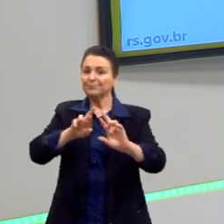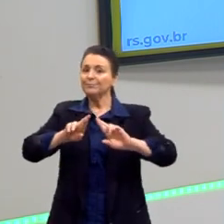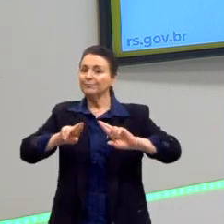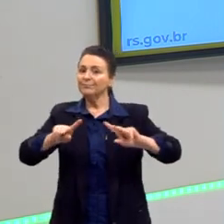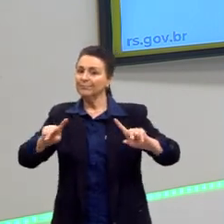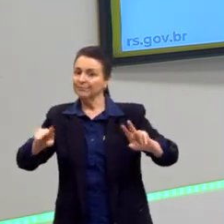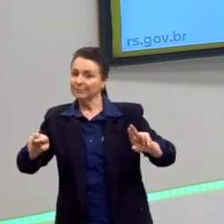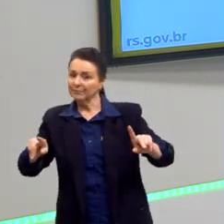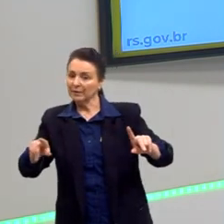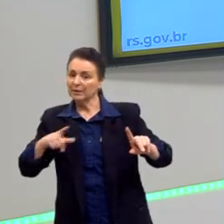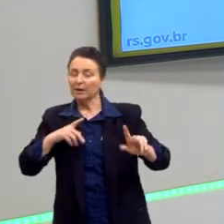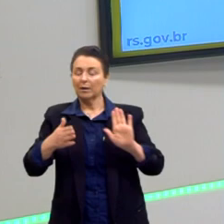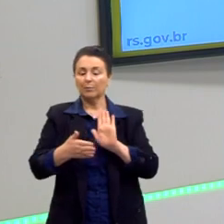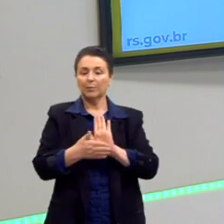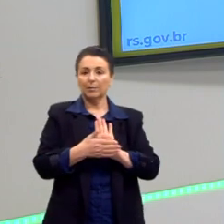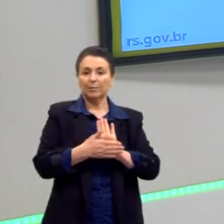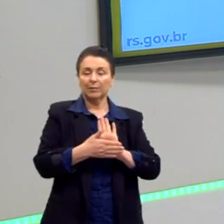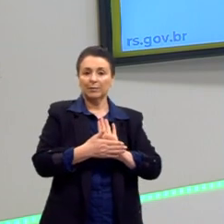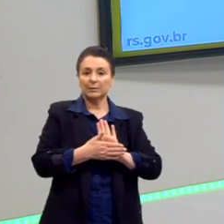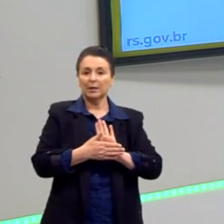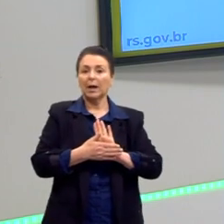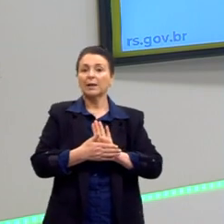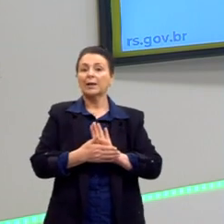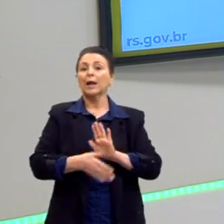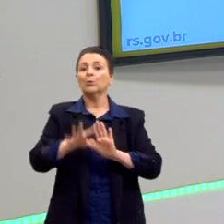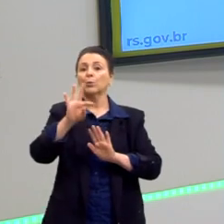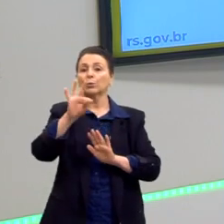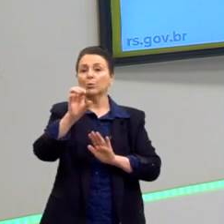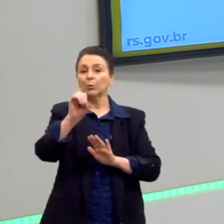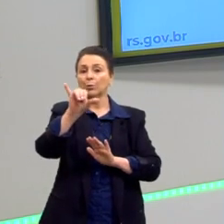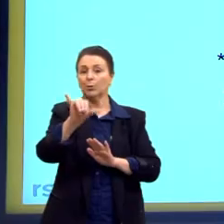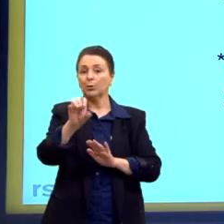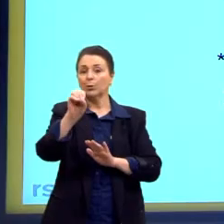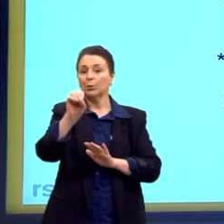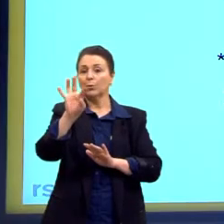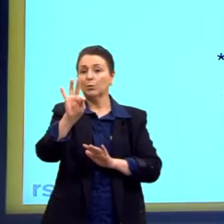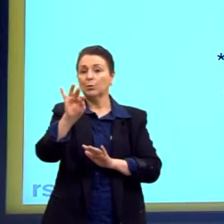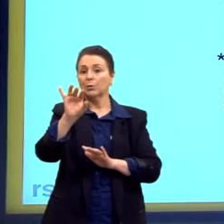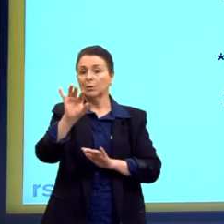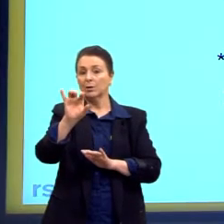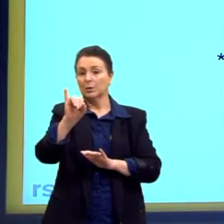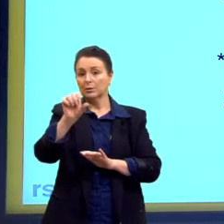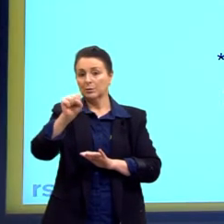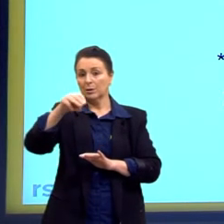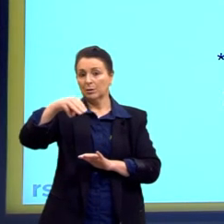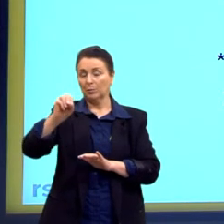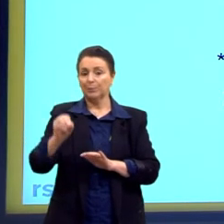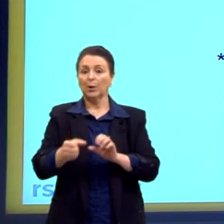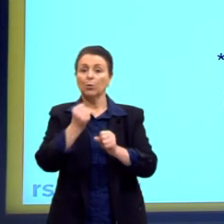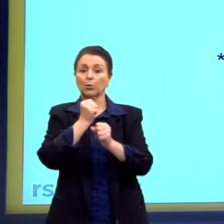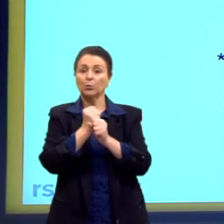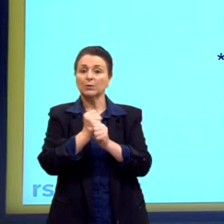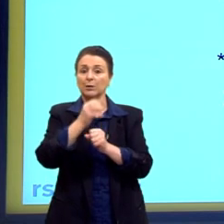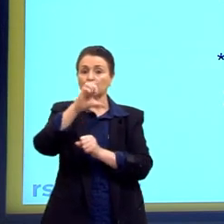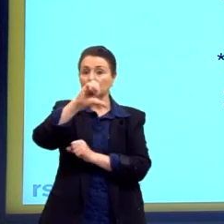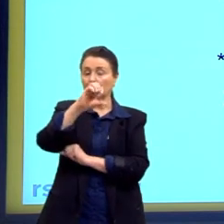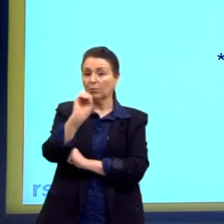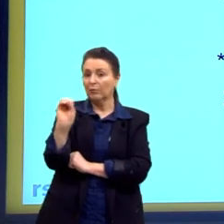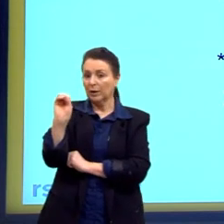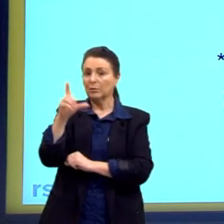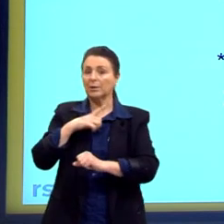história, a proposta do toyotismo. Turma, nós temos aqui os anos 90, então, todo esse processo de